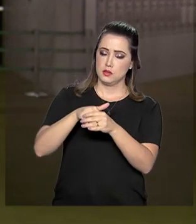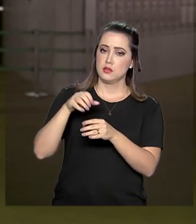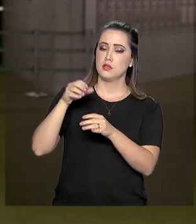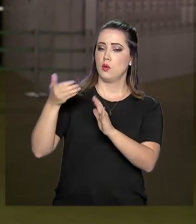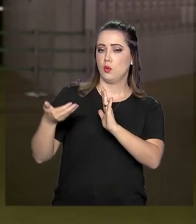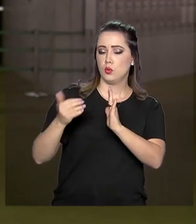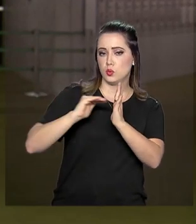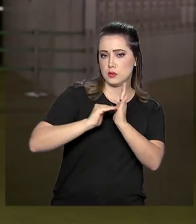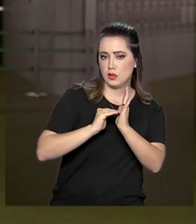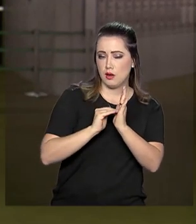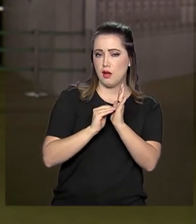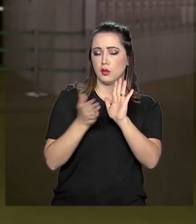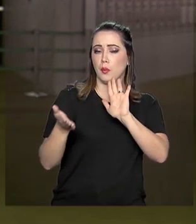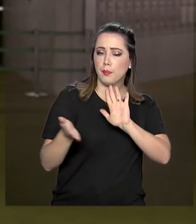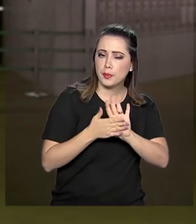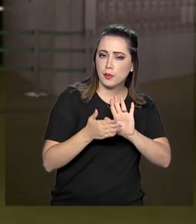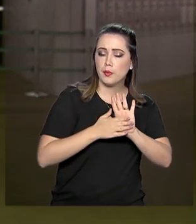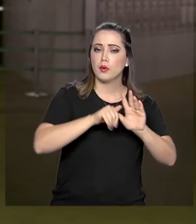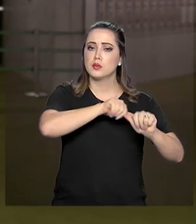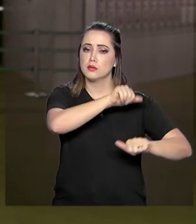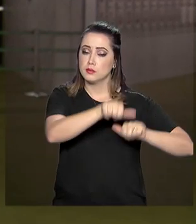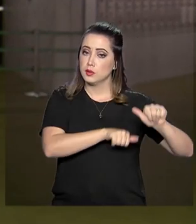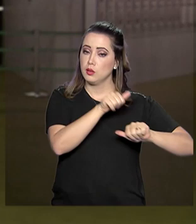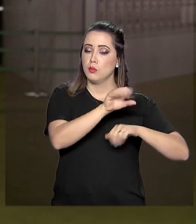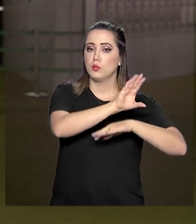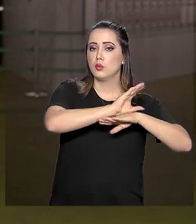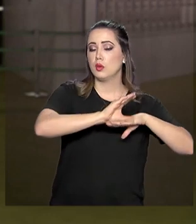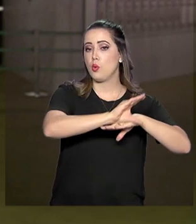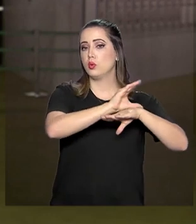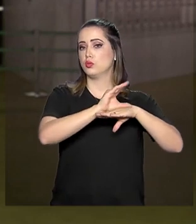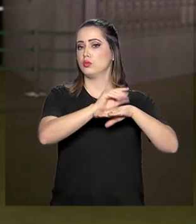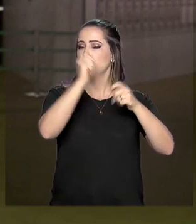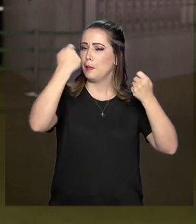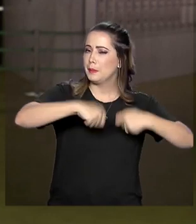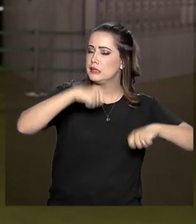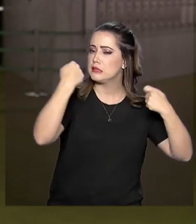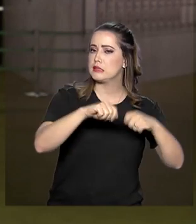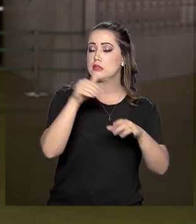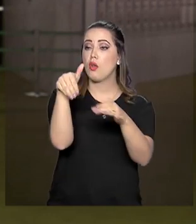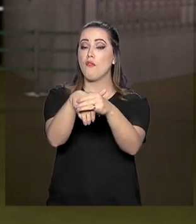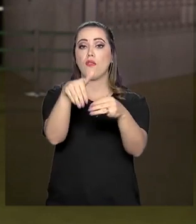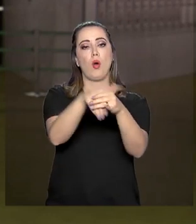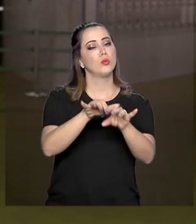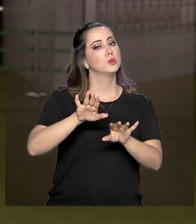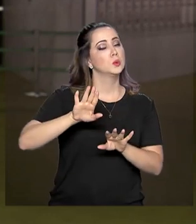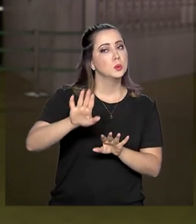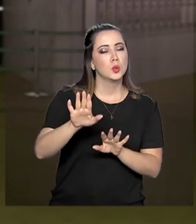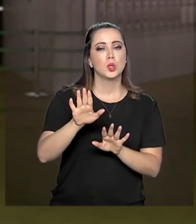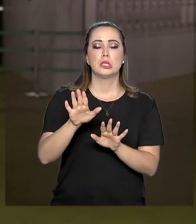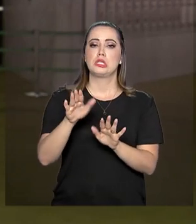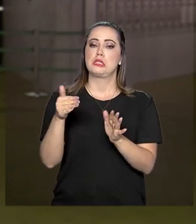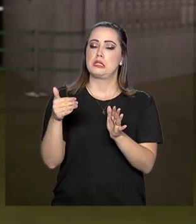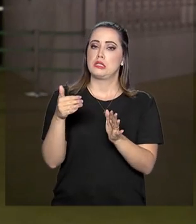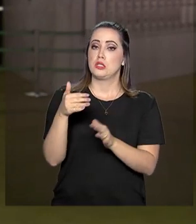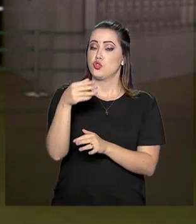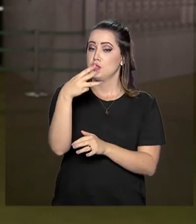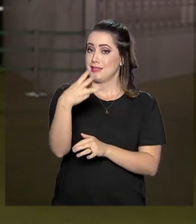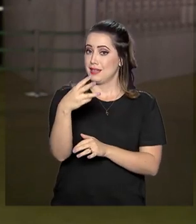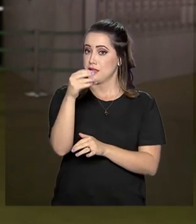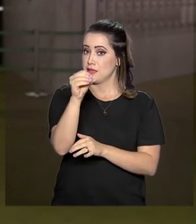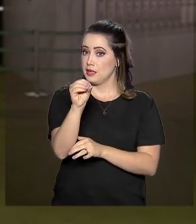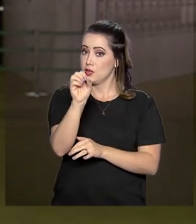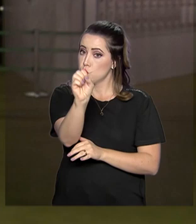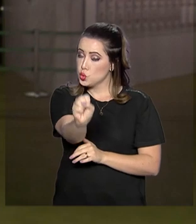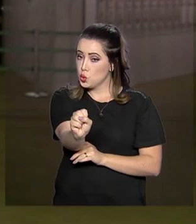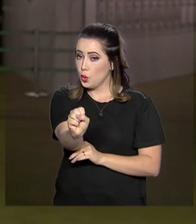Por se tratar de uma proposta que altera a Constituição, são necessários os votos de pelo menos 308